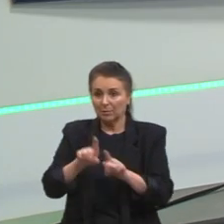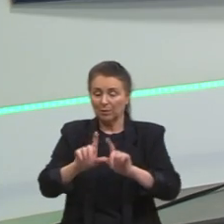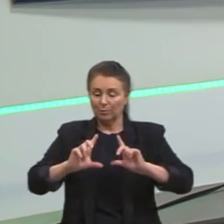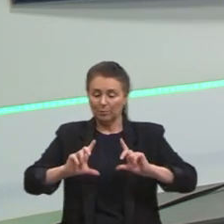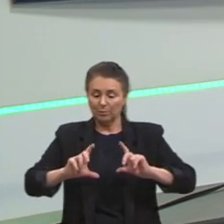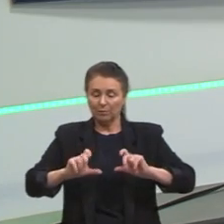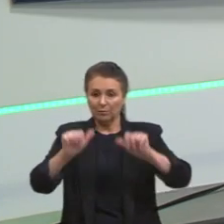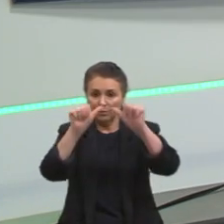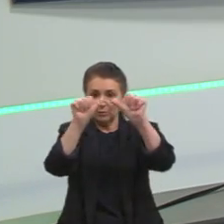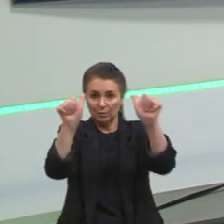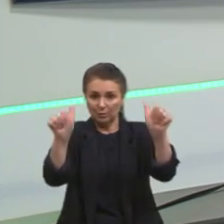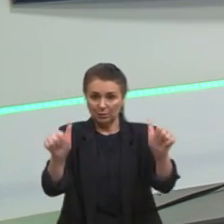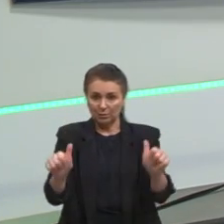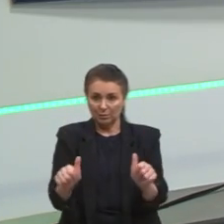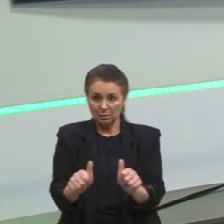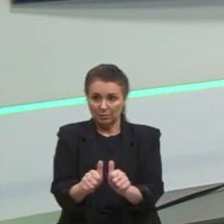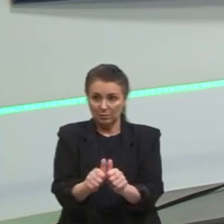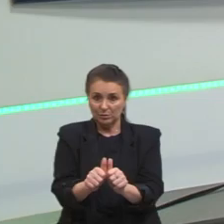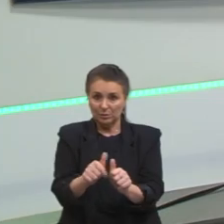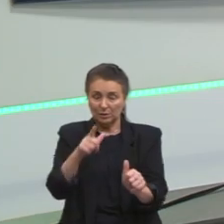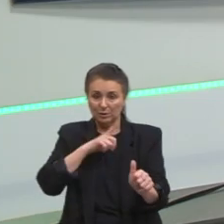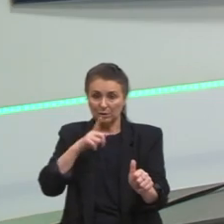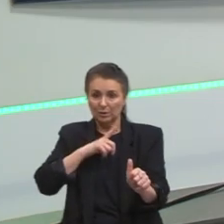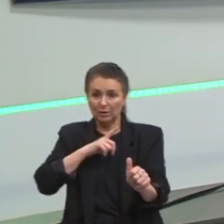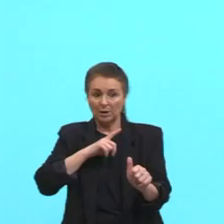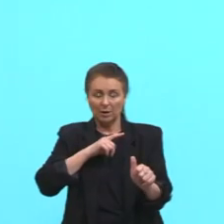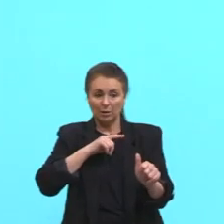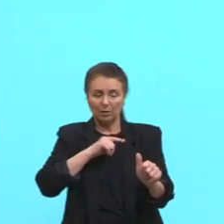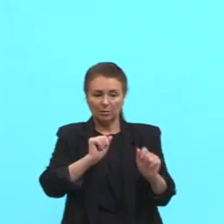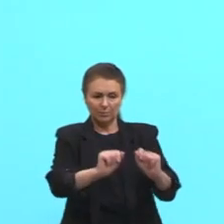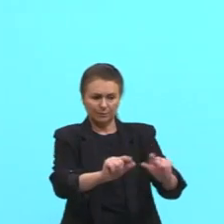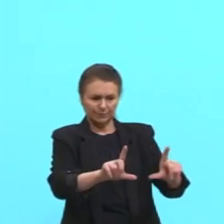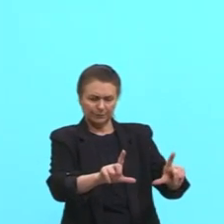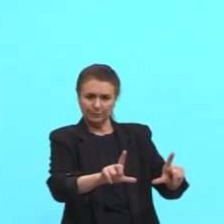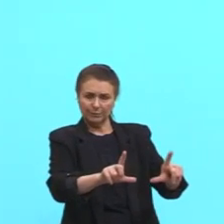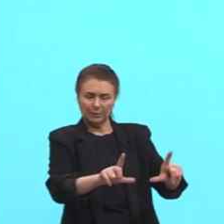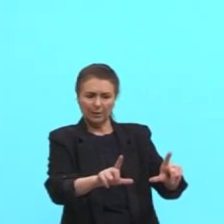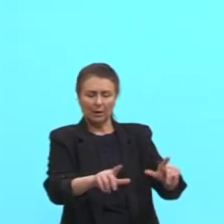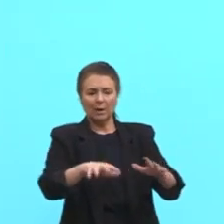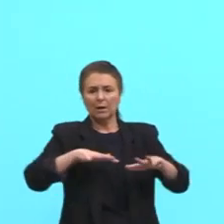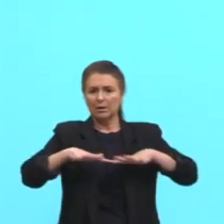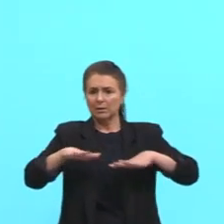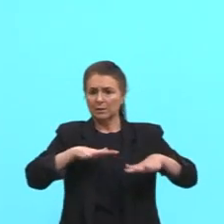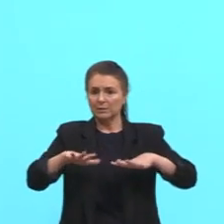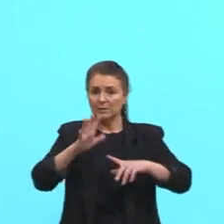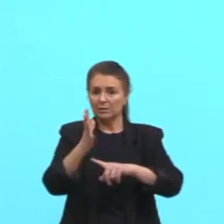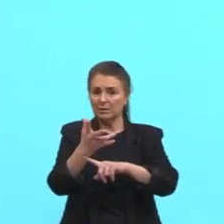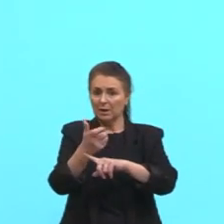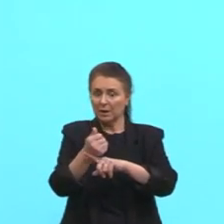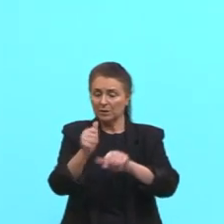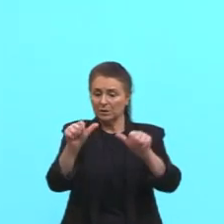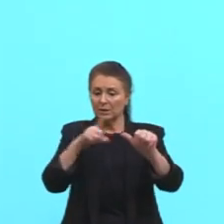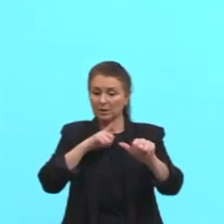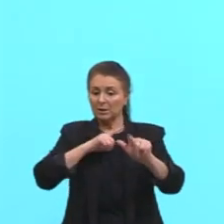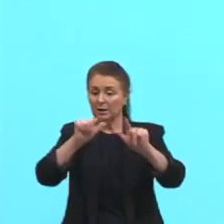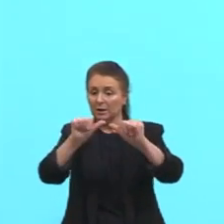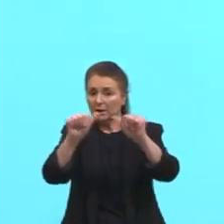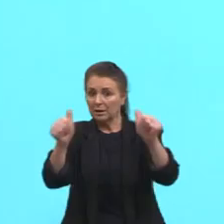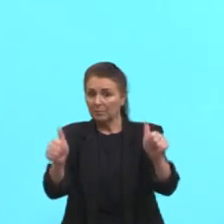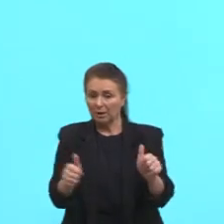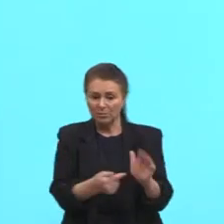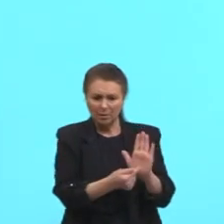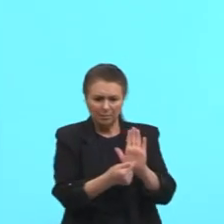uma imagem e o enunciado ali é a manifestação artística expressa na imagem e